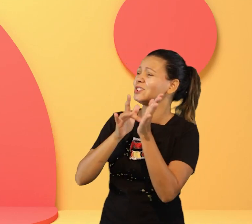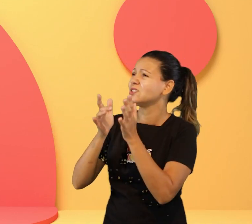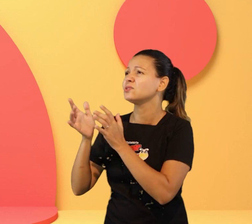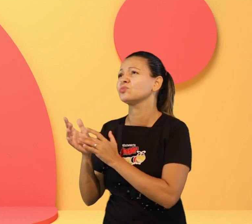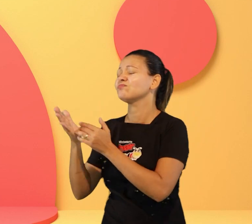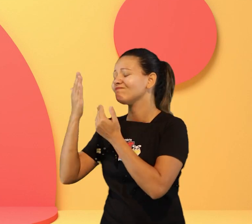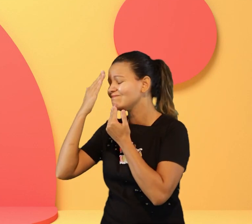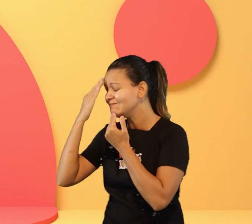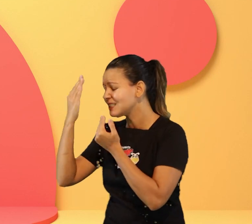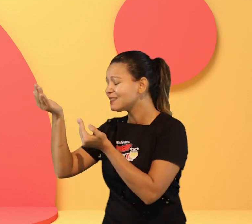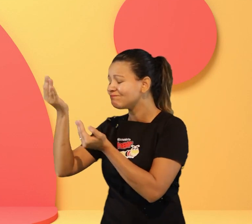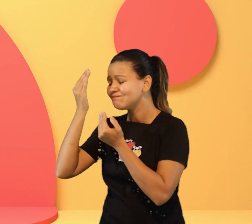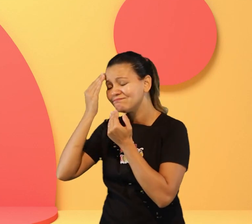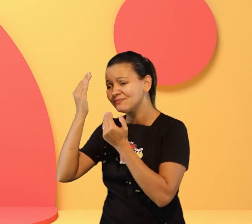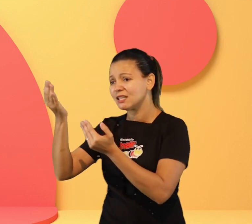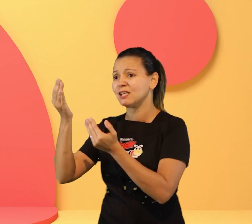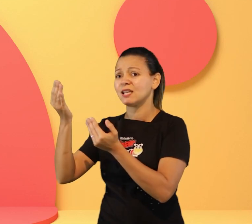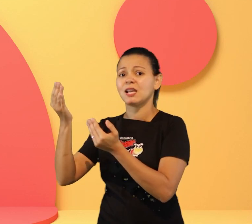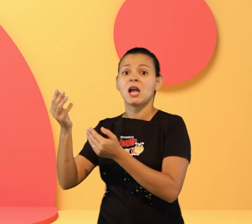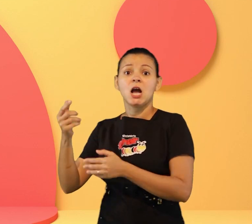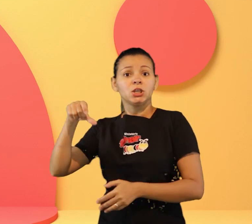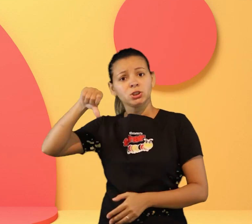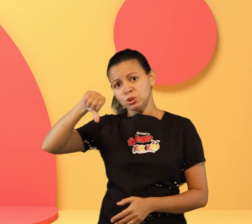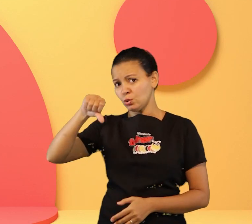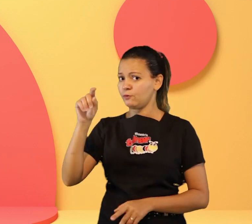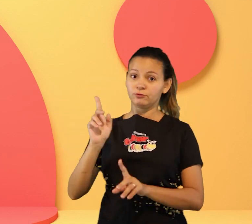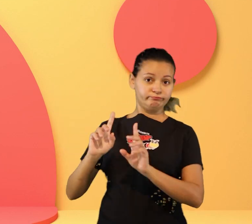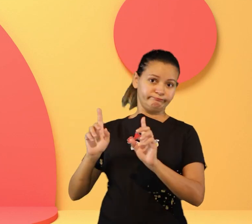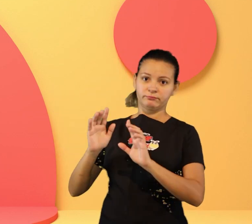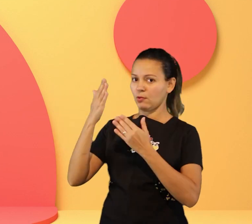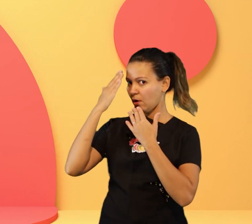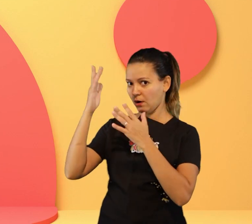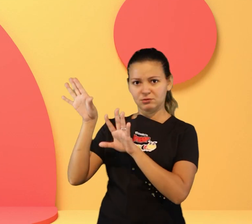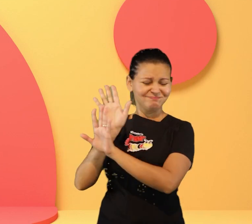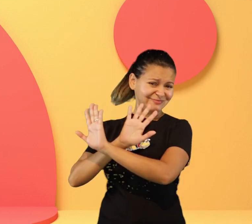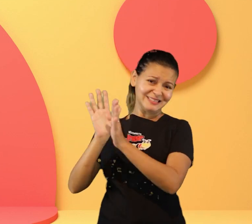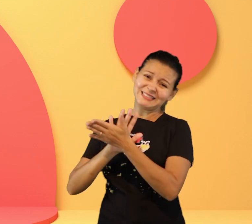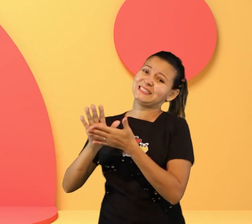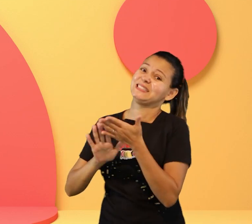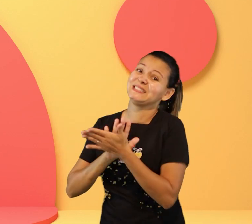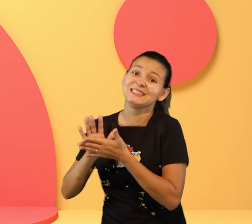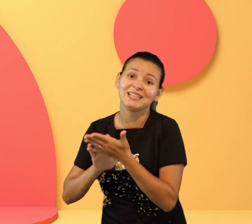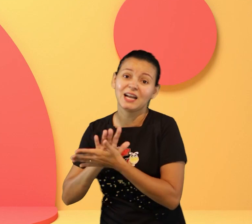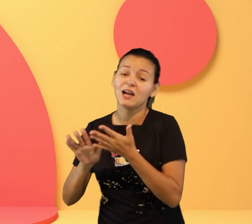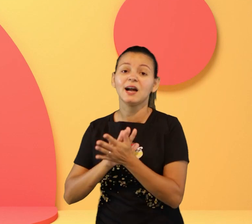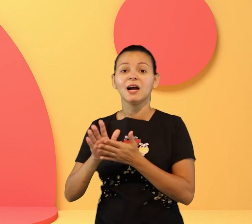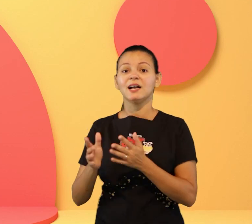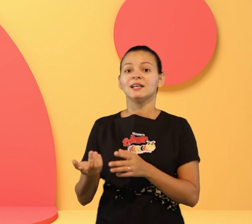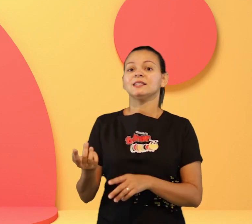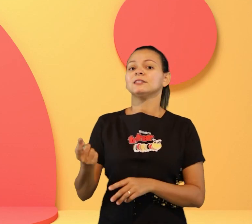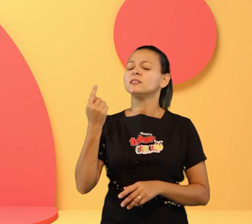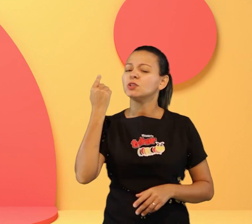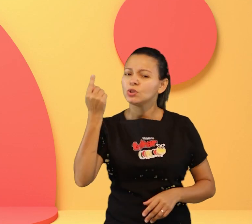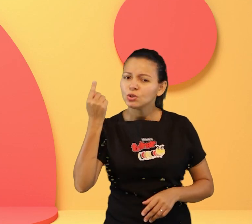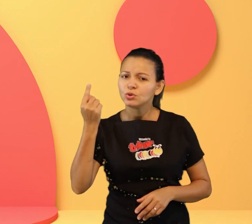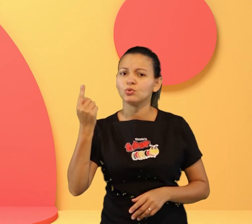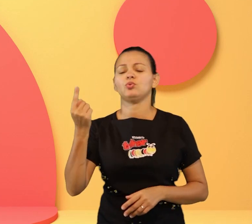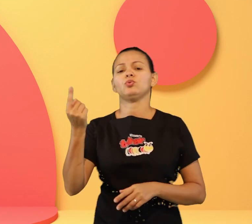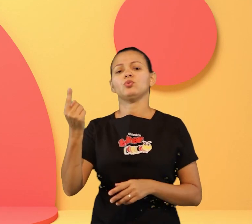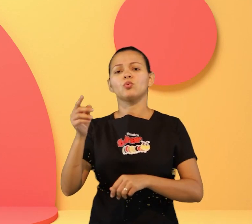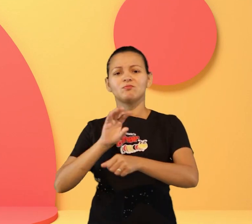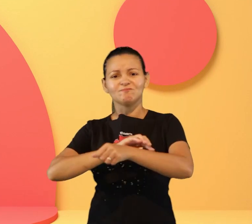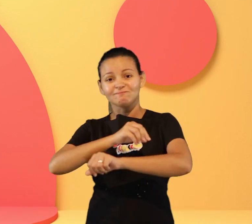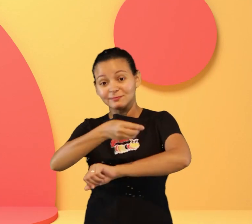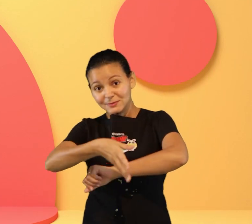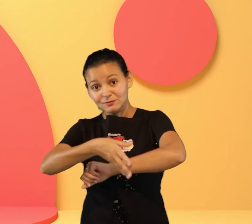agradecer agradecer aquele que fez um milagre na vida dele e ele voltou a Bíblia conta que ele se prostrou ele